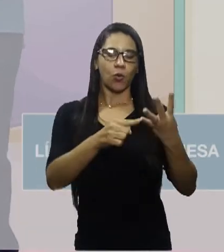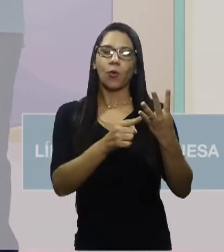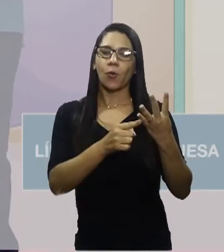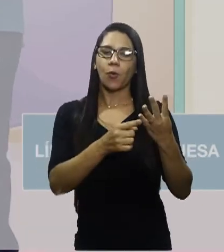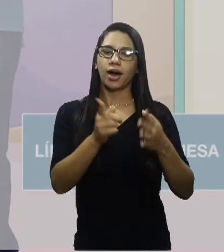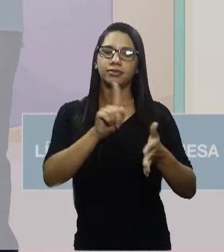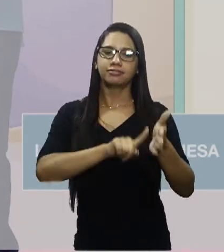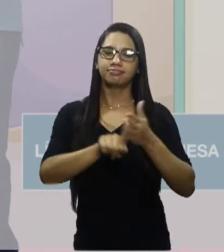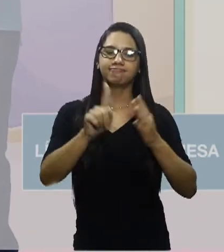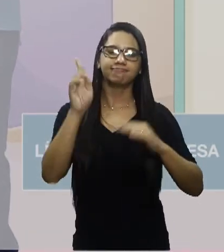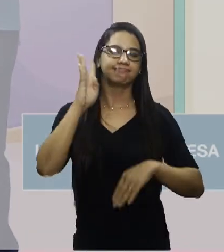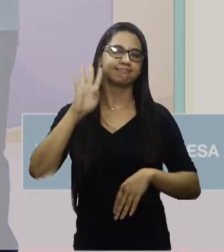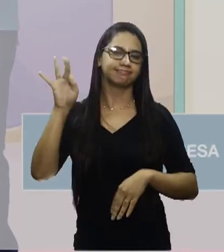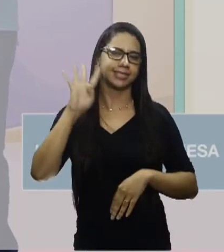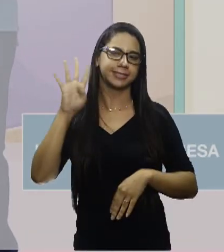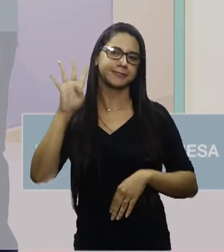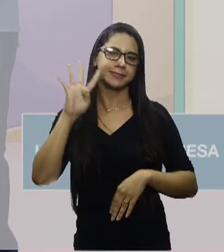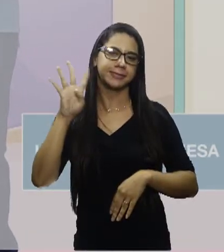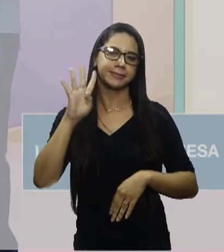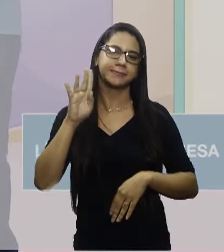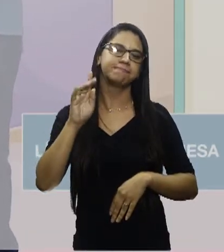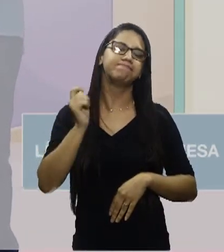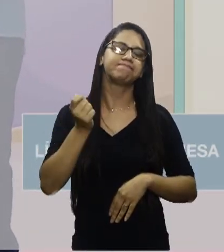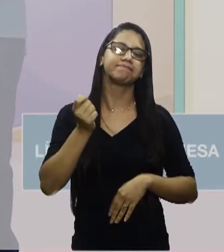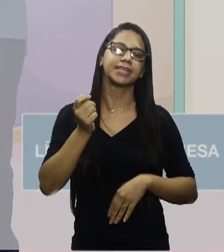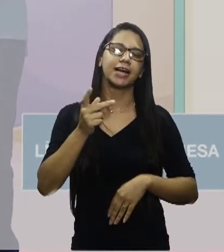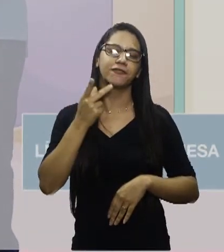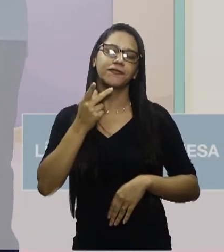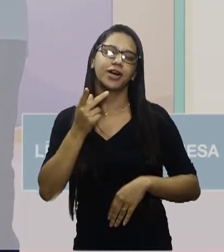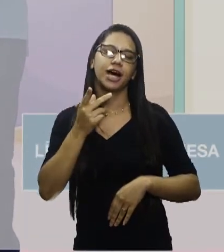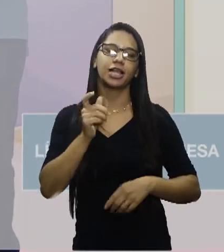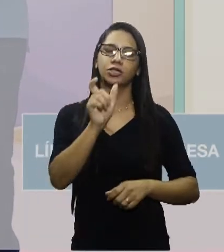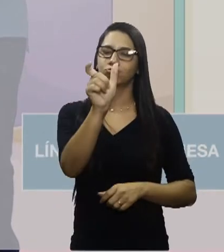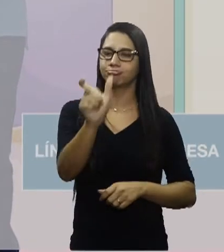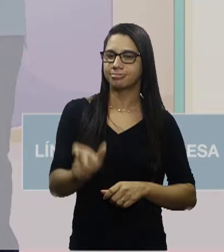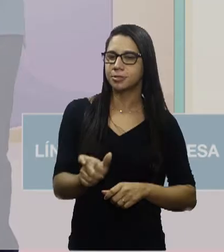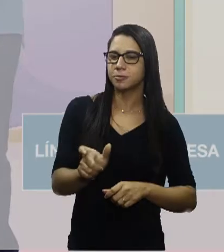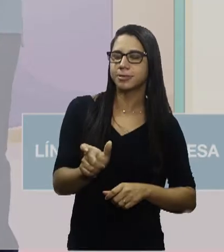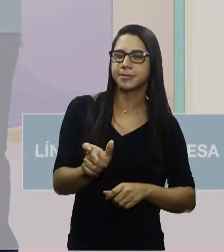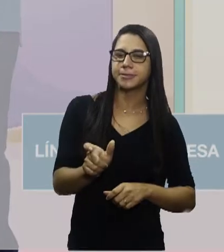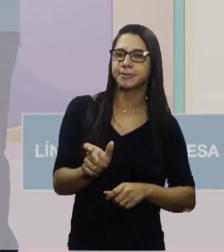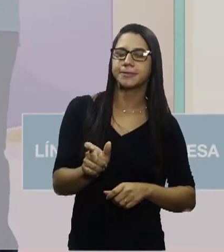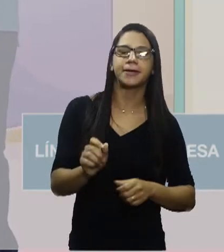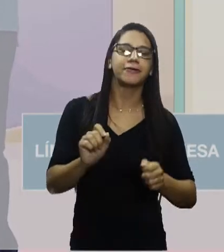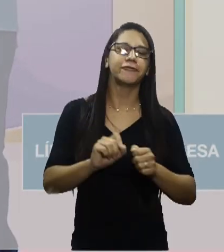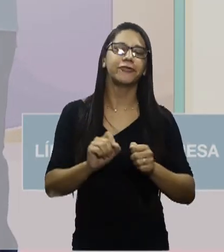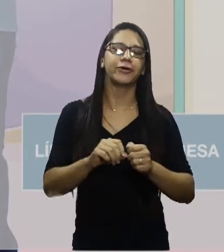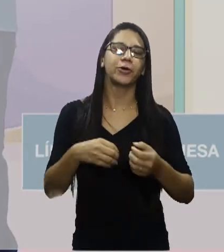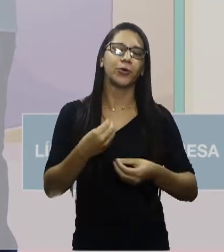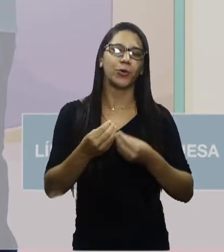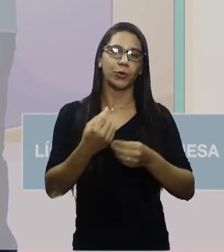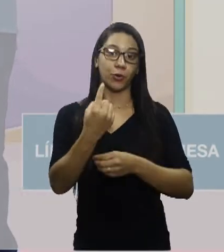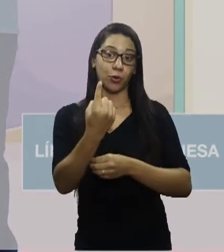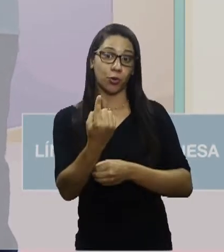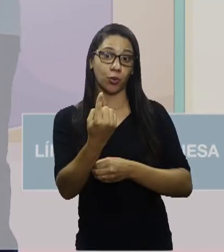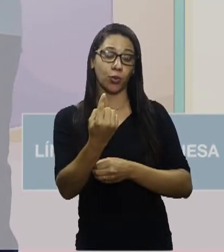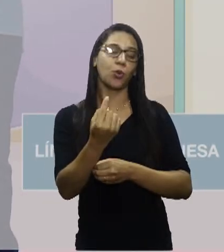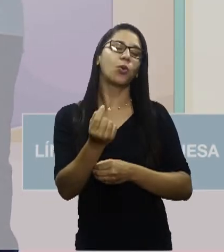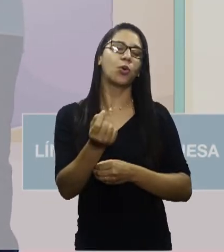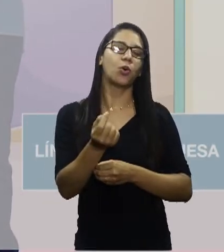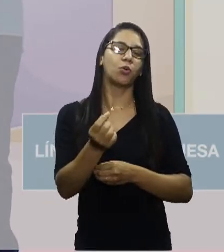a gente poder refletir. A fala do personagem Felipe, da Turma da Mafalda, é realizada com apenas um período.